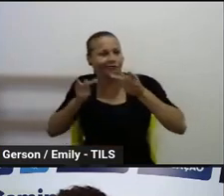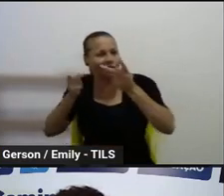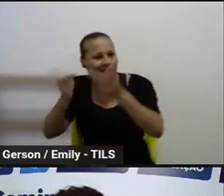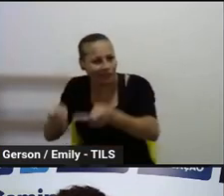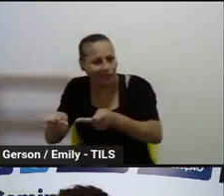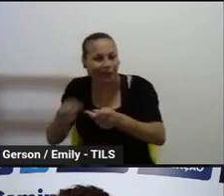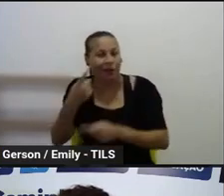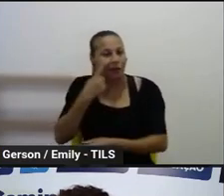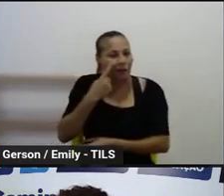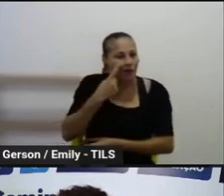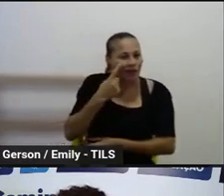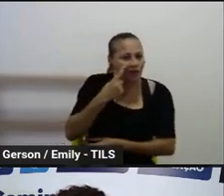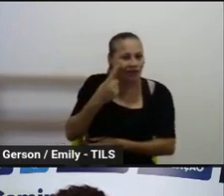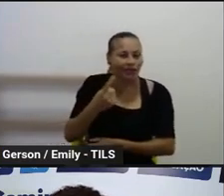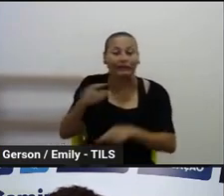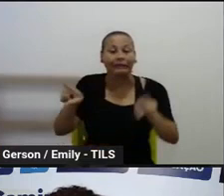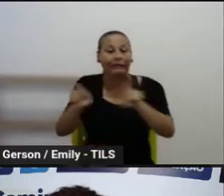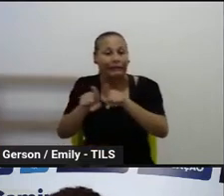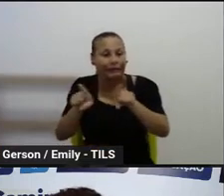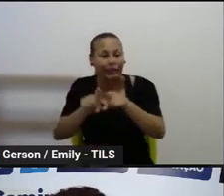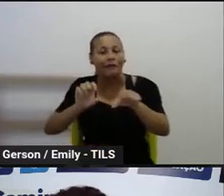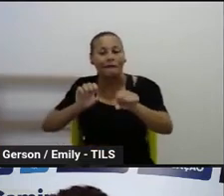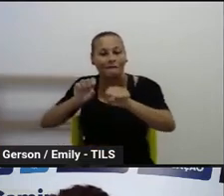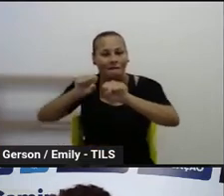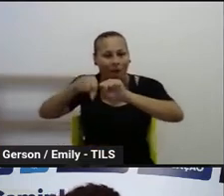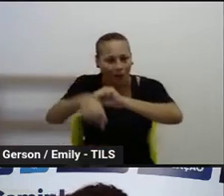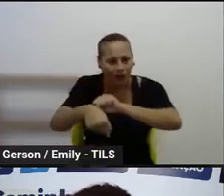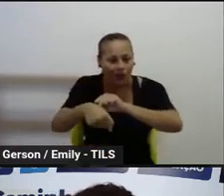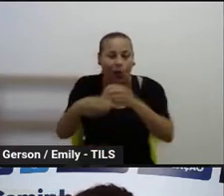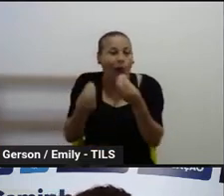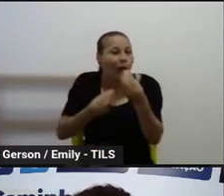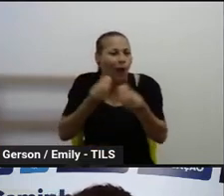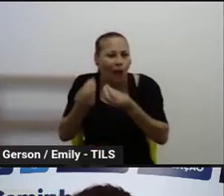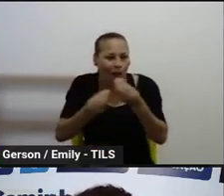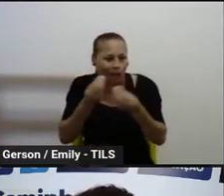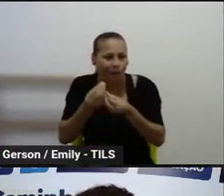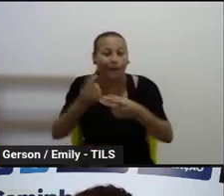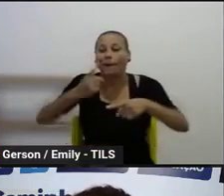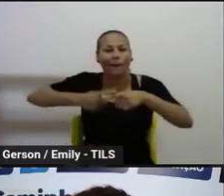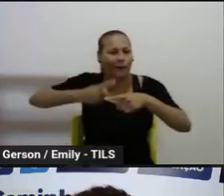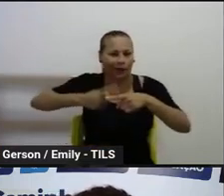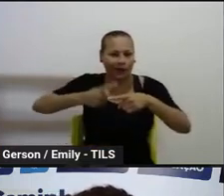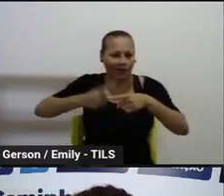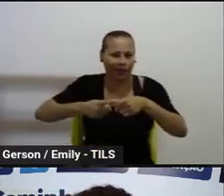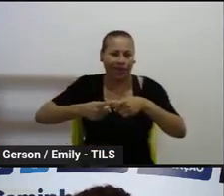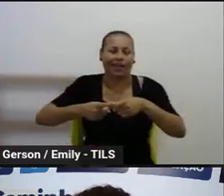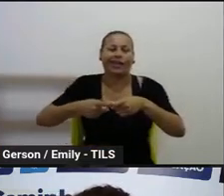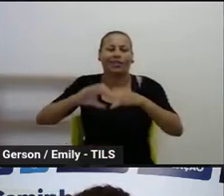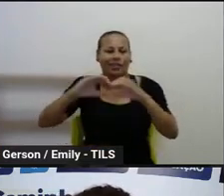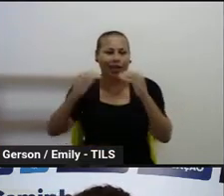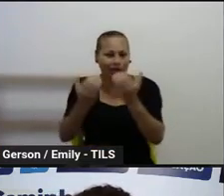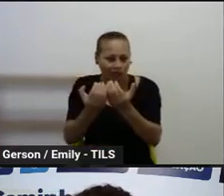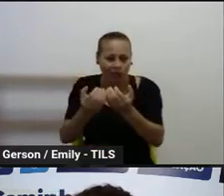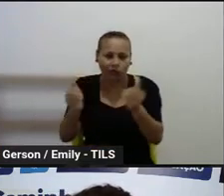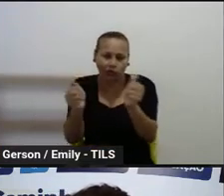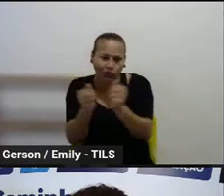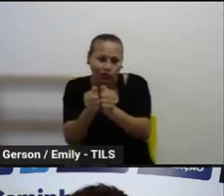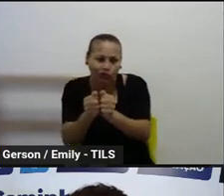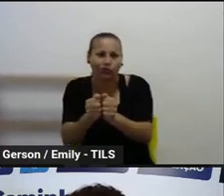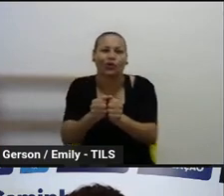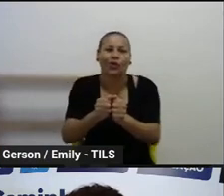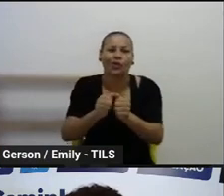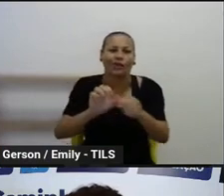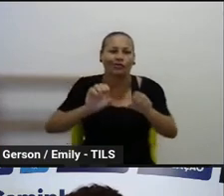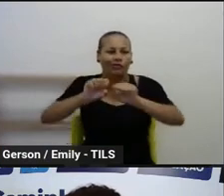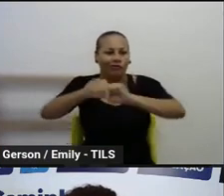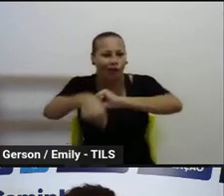participará de formação de formadores, porque a associação também oferece formação